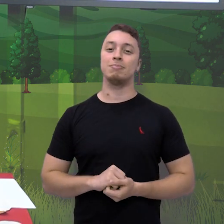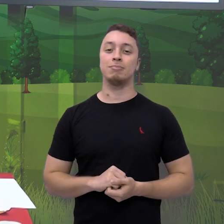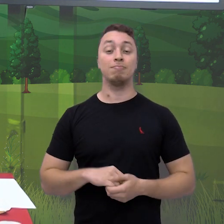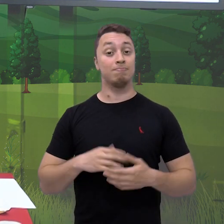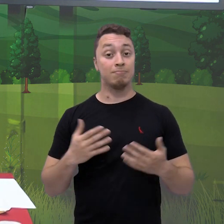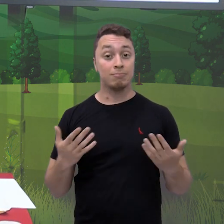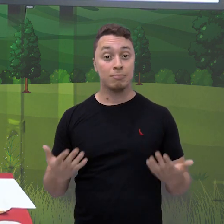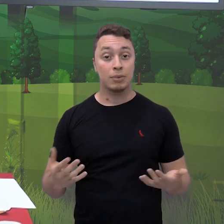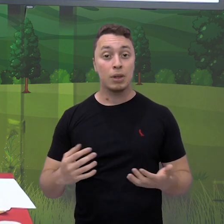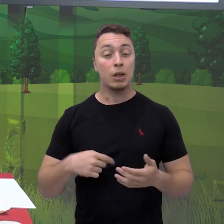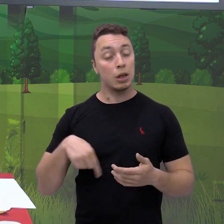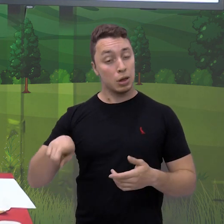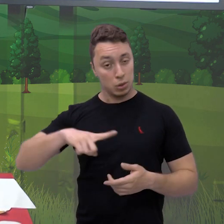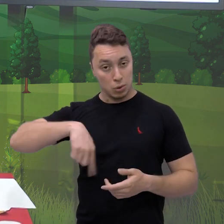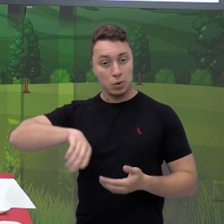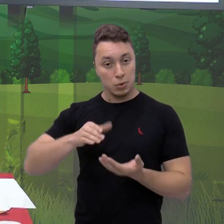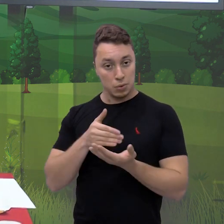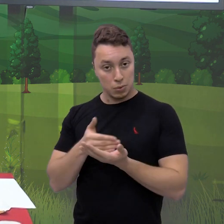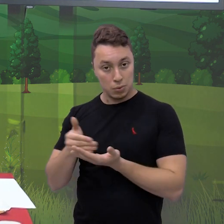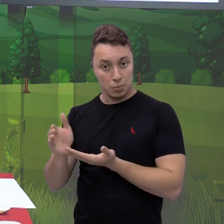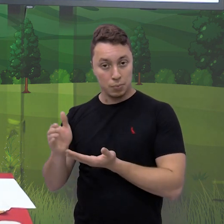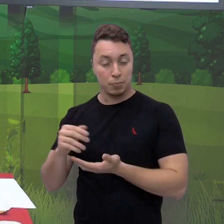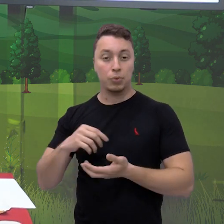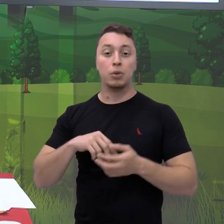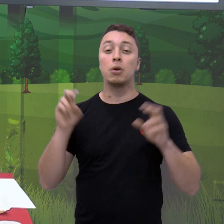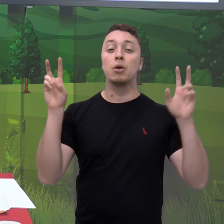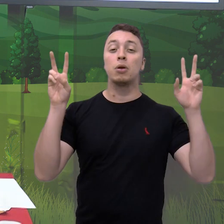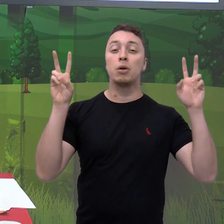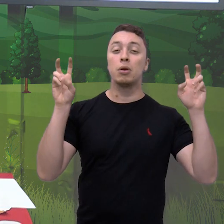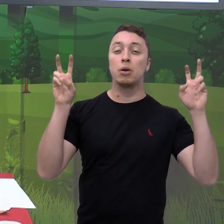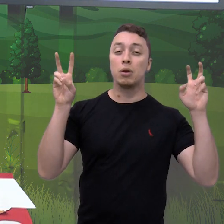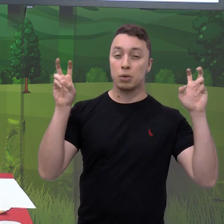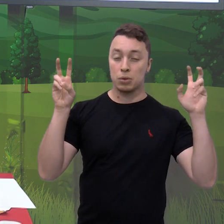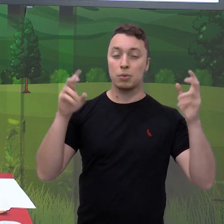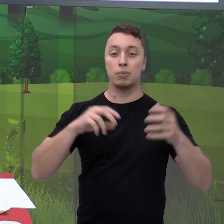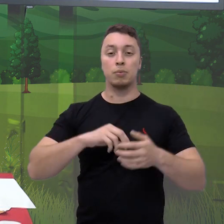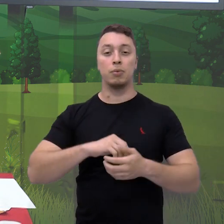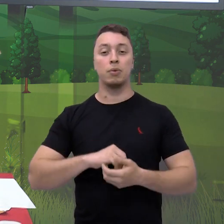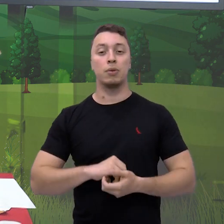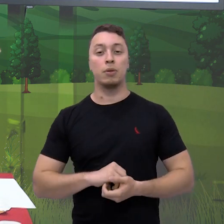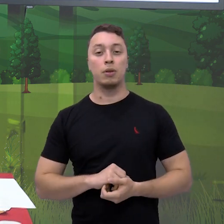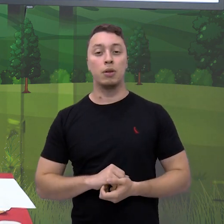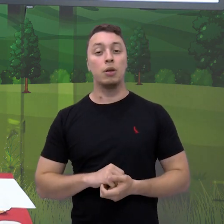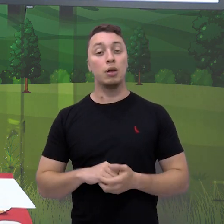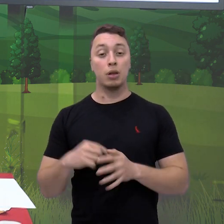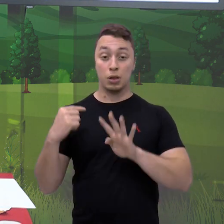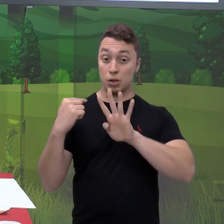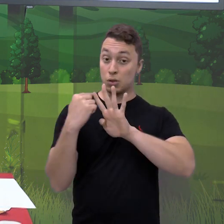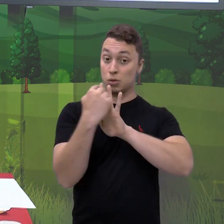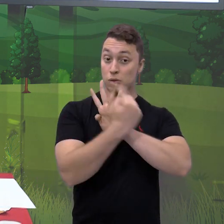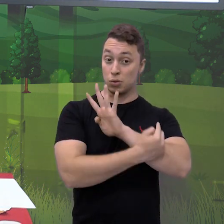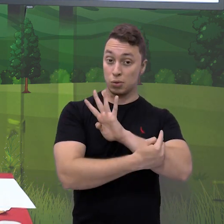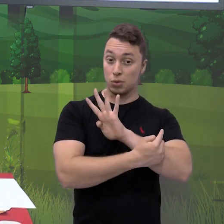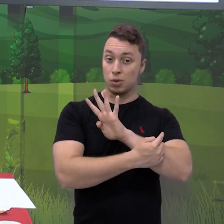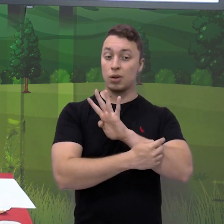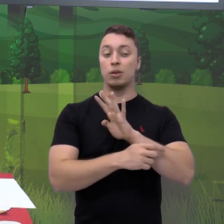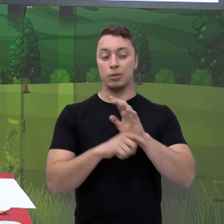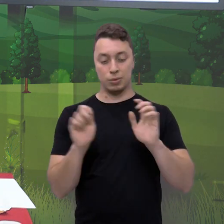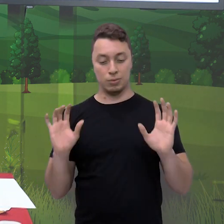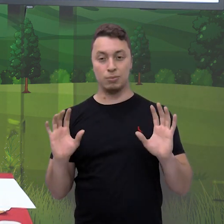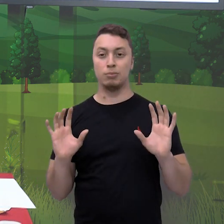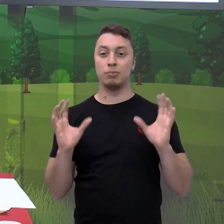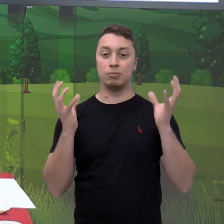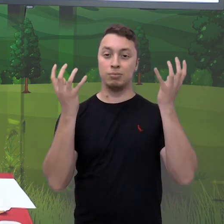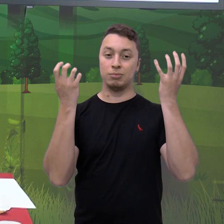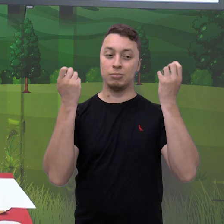Então nós vamos começar com o nosso tema da nossa aula agora vai ser as quatro estações. Cada dia nós